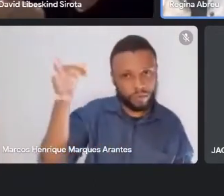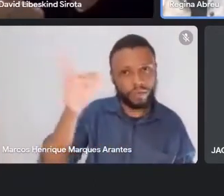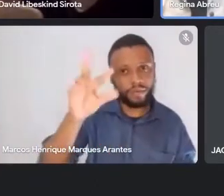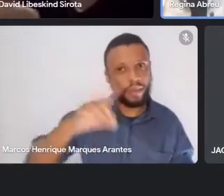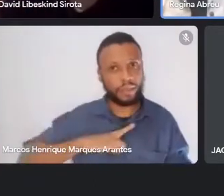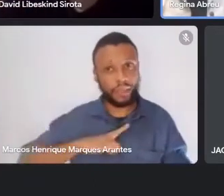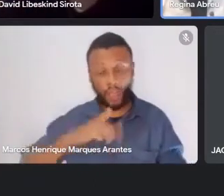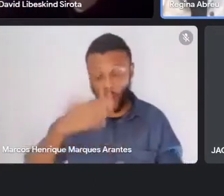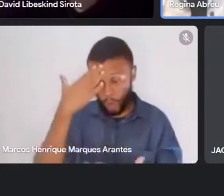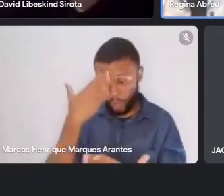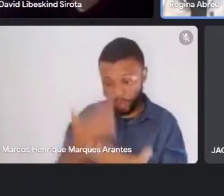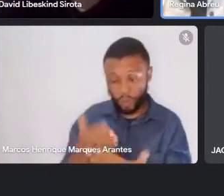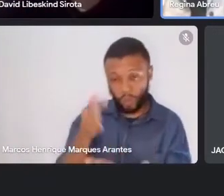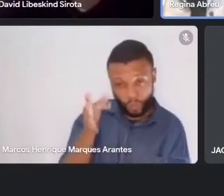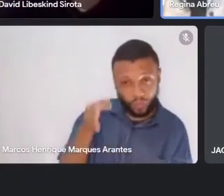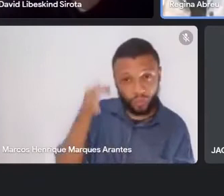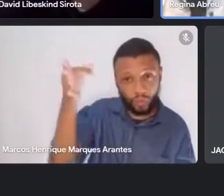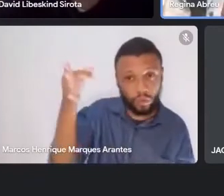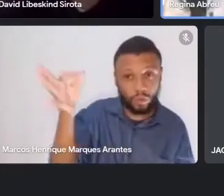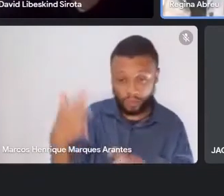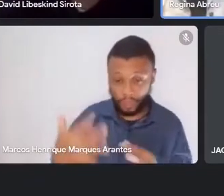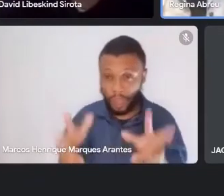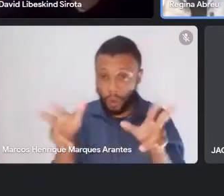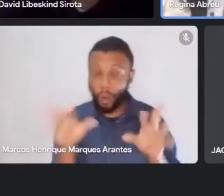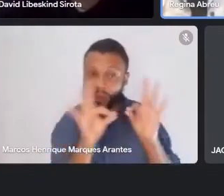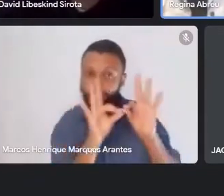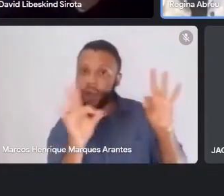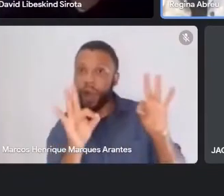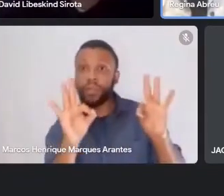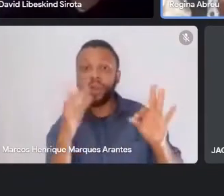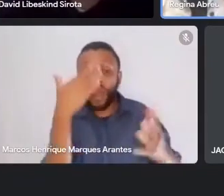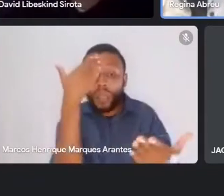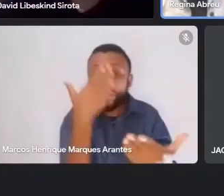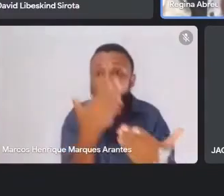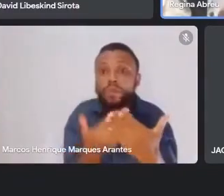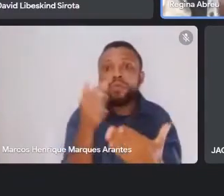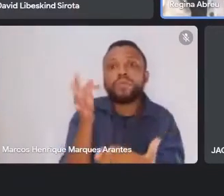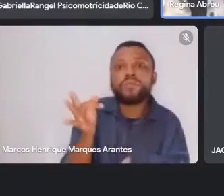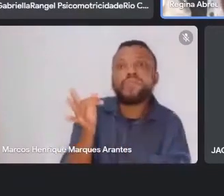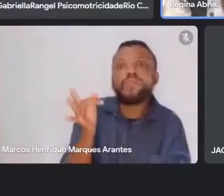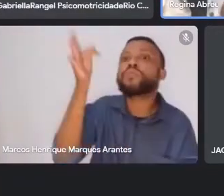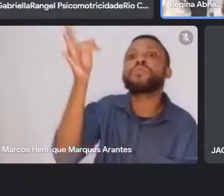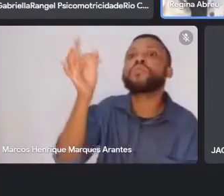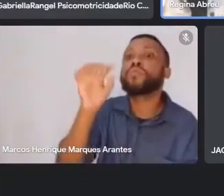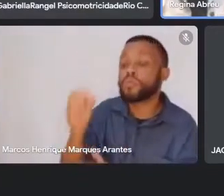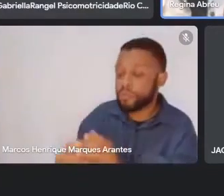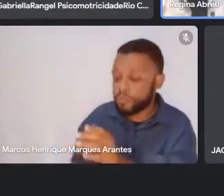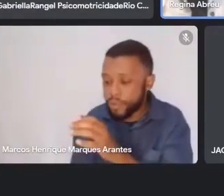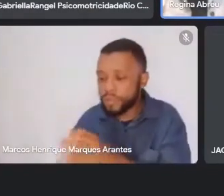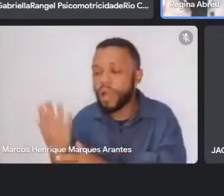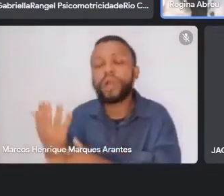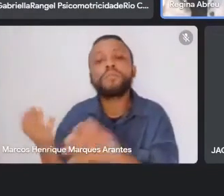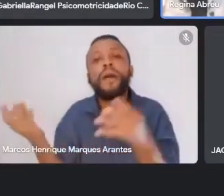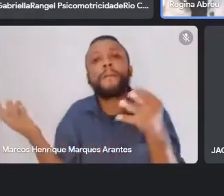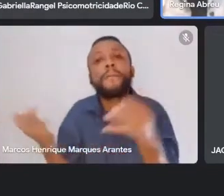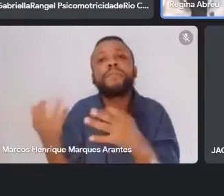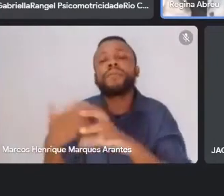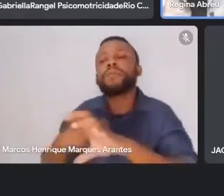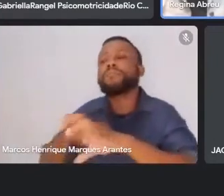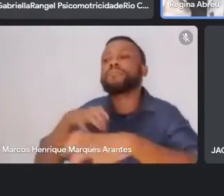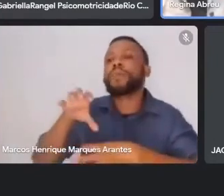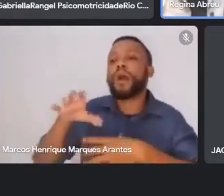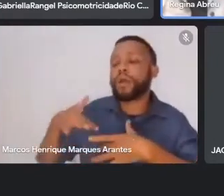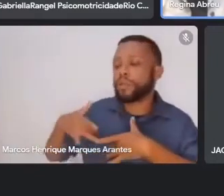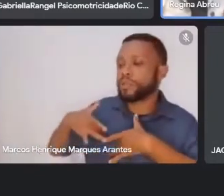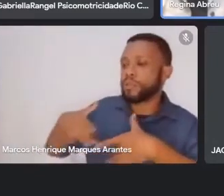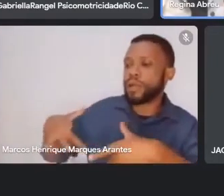por aí, como na frase dele, acredito no futuro, estabelecimento de uma perfeita solidariedade universal,